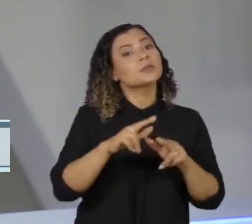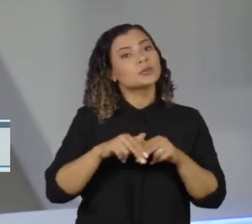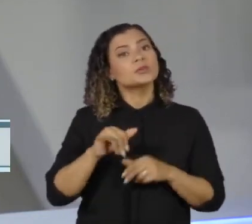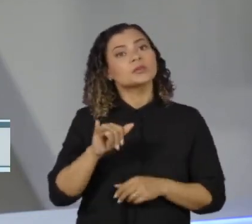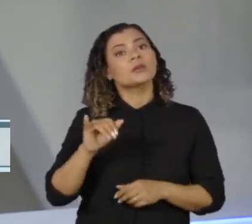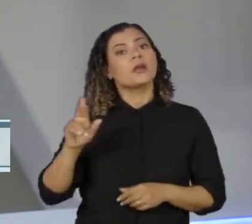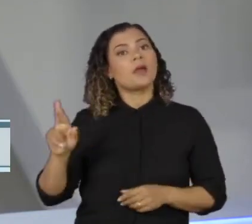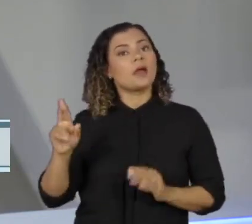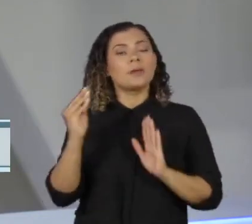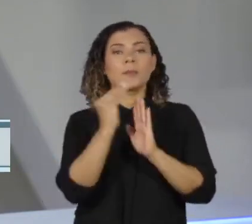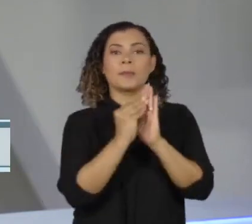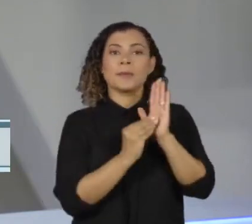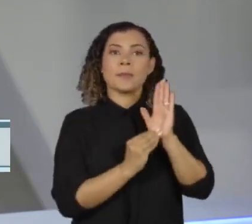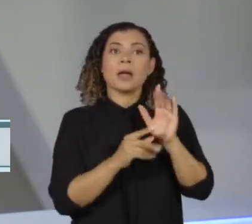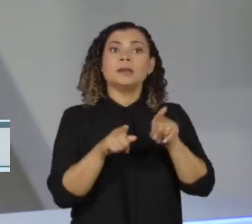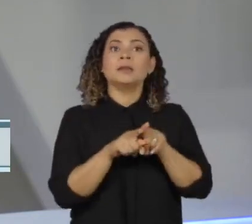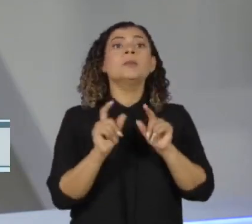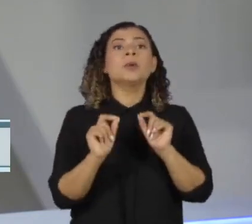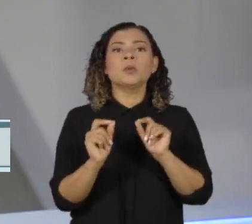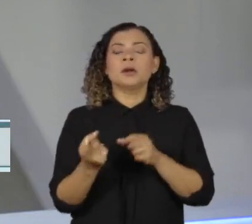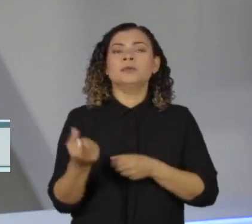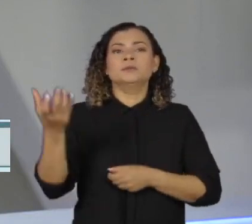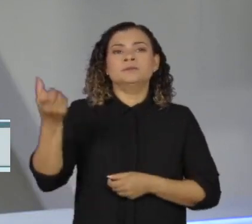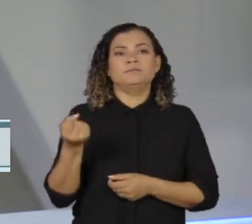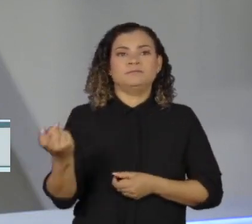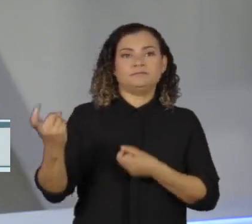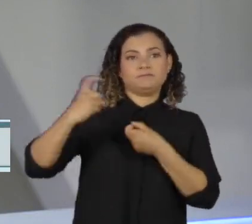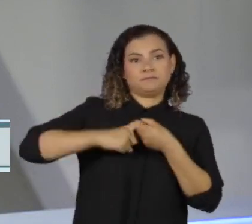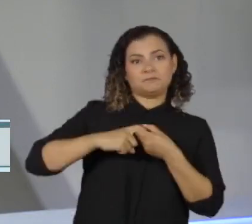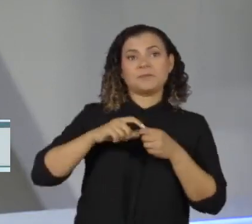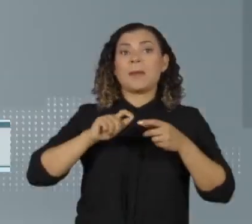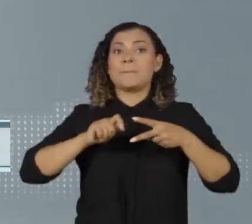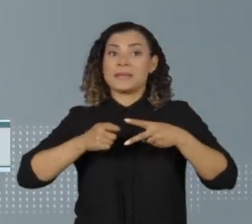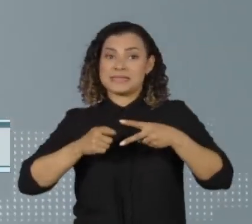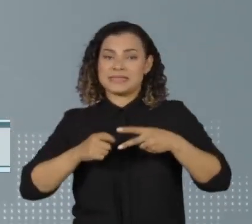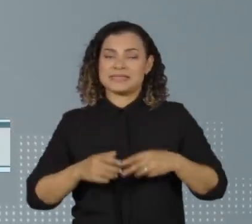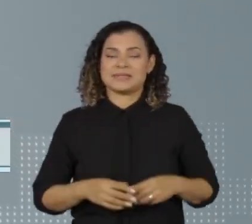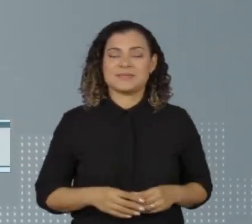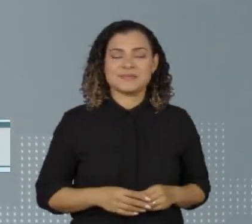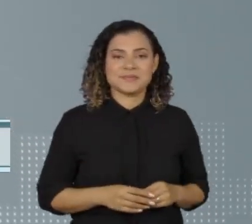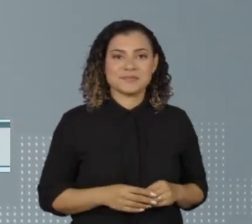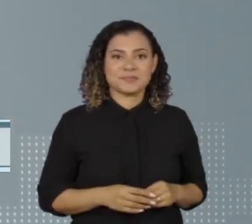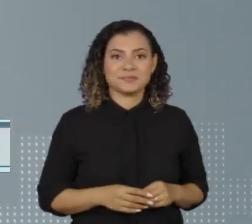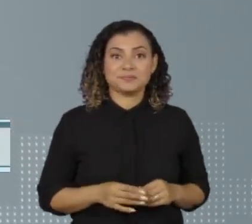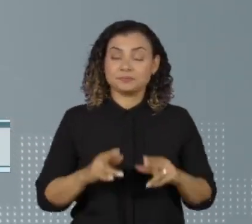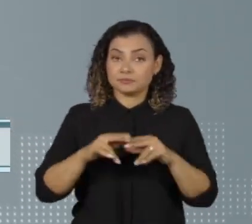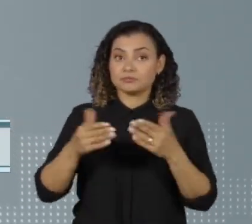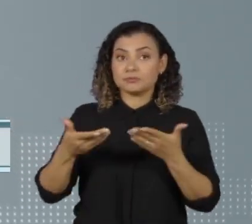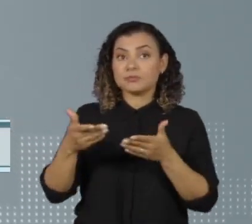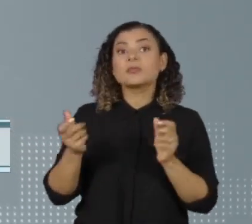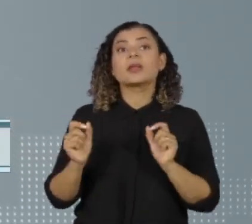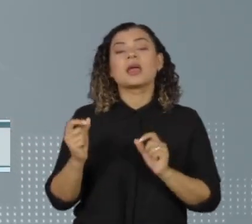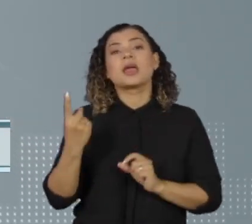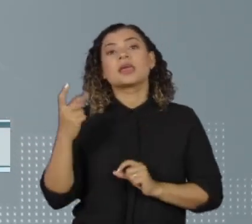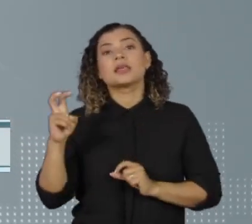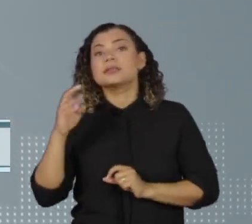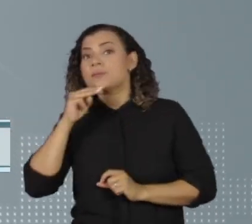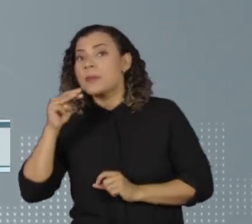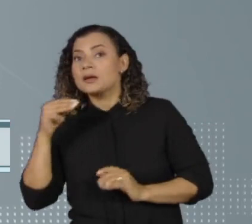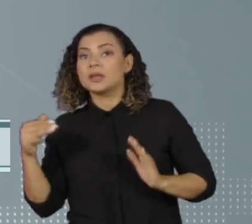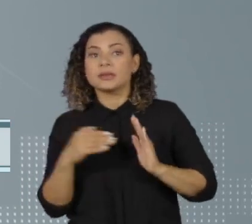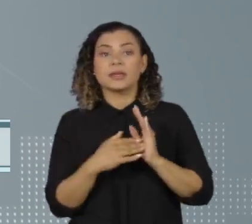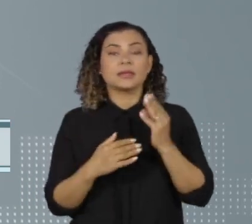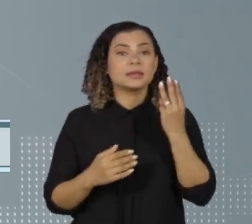pré-preenchida e o recebimento da restituição através do PIX. Os contribuintes têm do dia 15 de março a